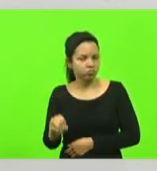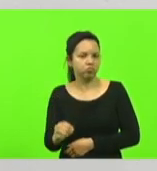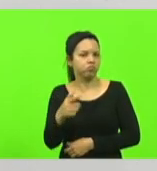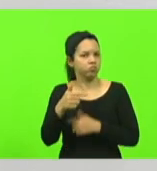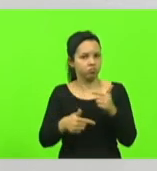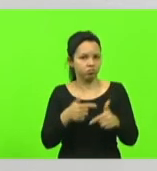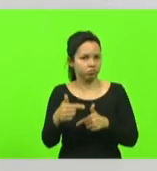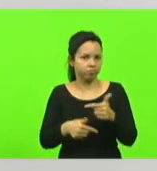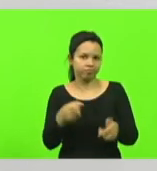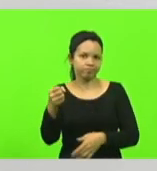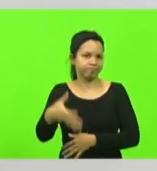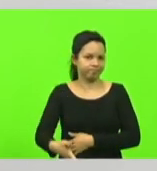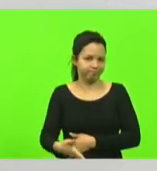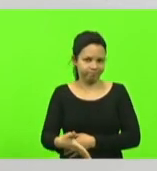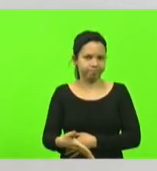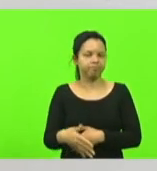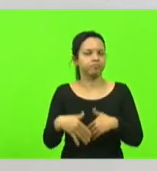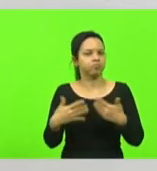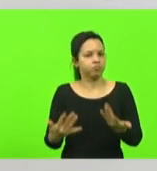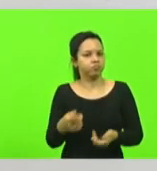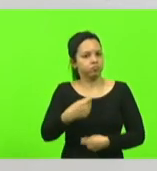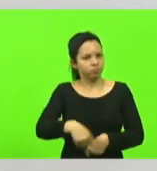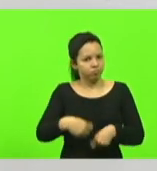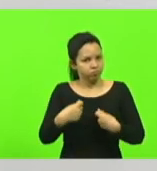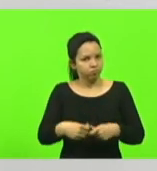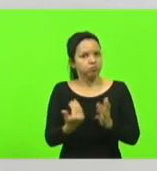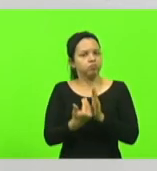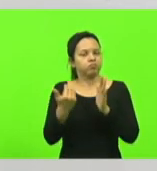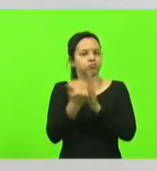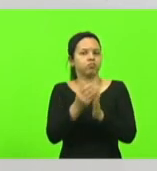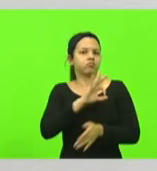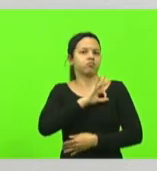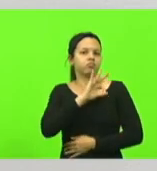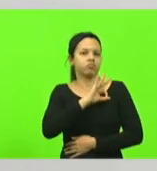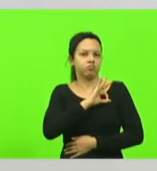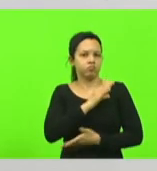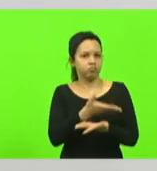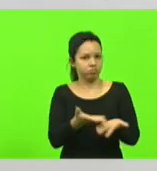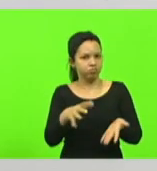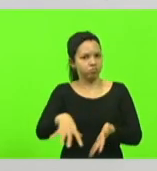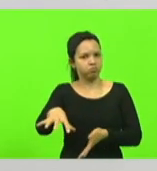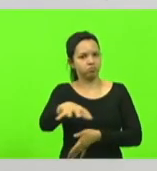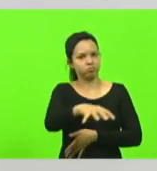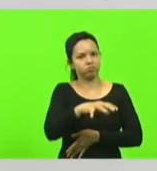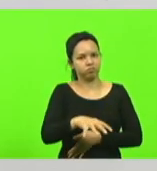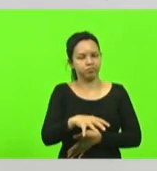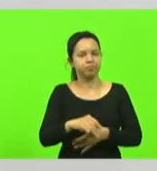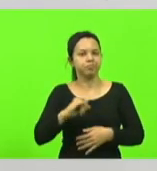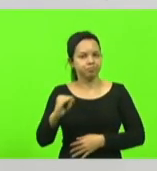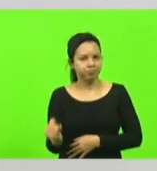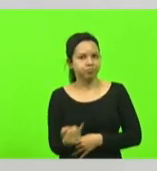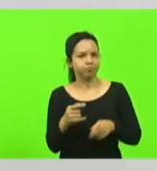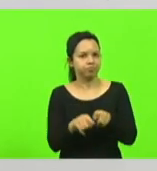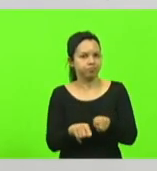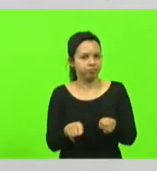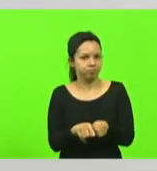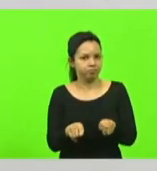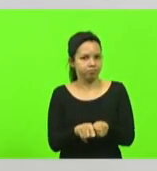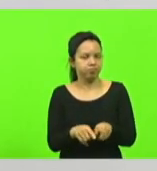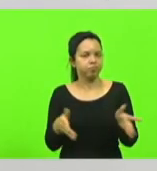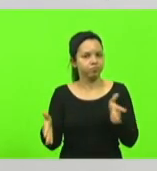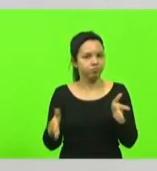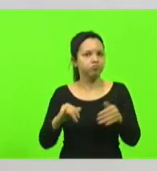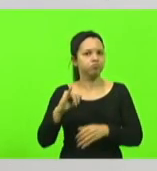dentro então a gente precisa de efetivo nessas regiões quero aproveitar também esse espaço para